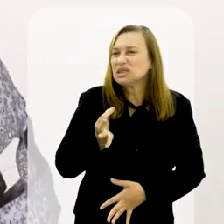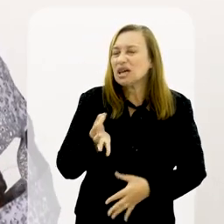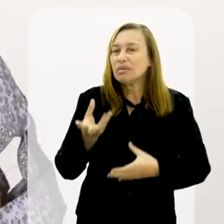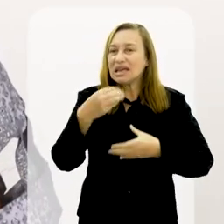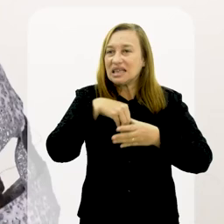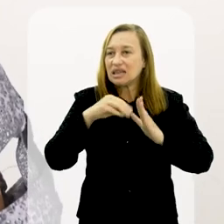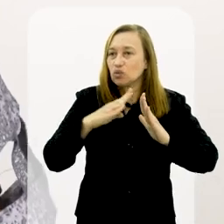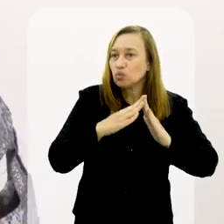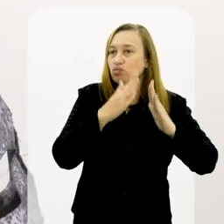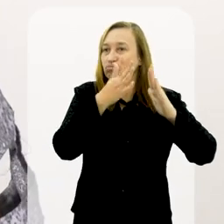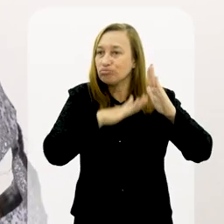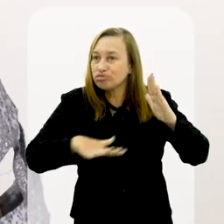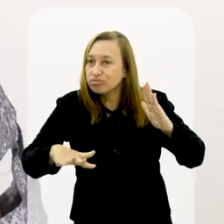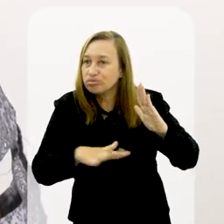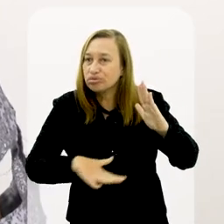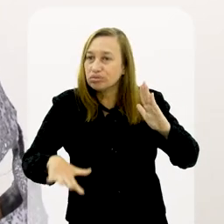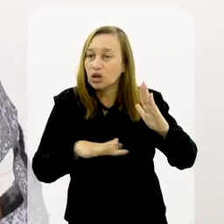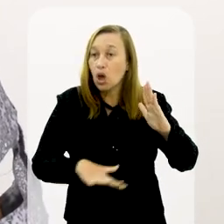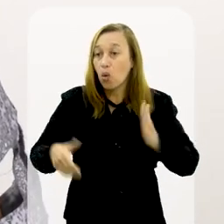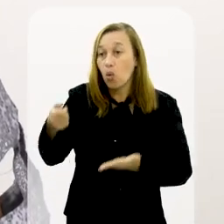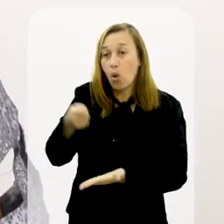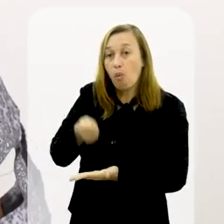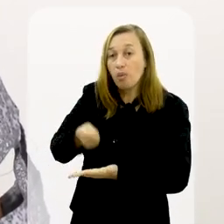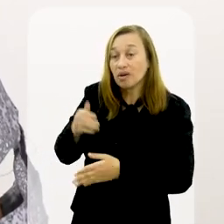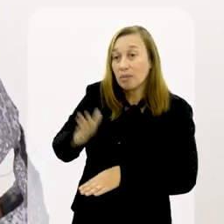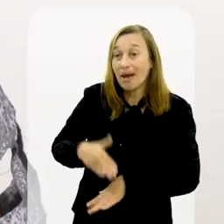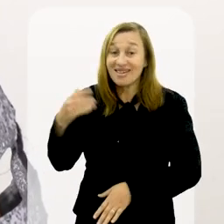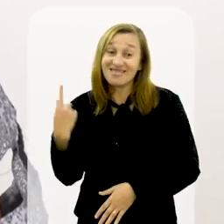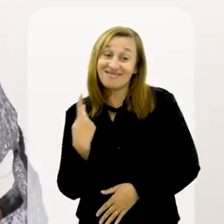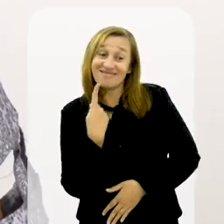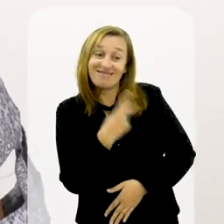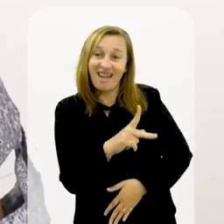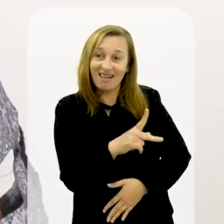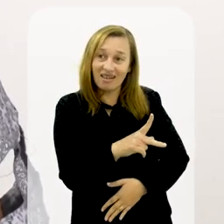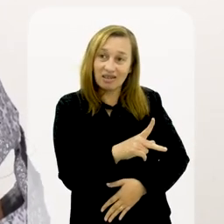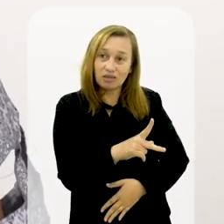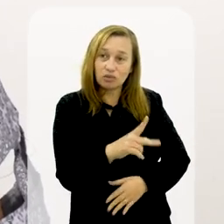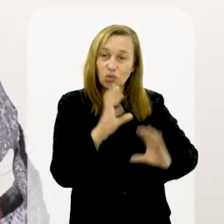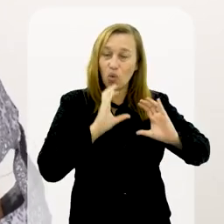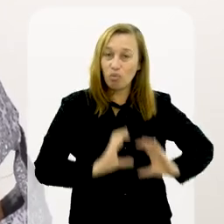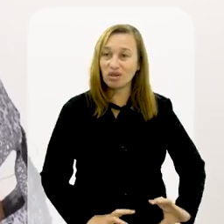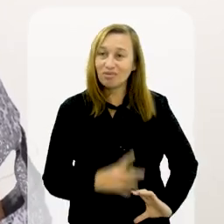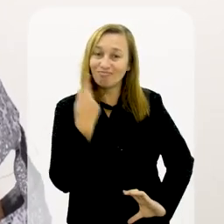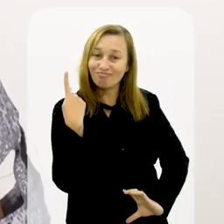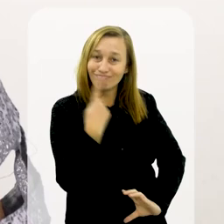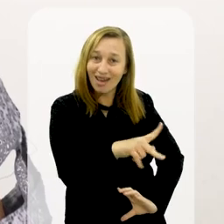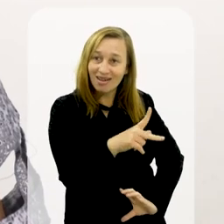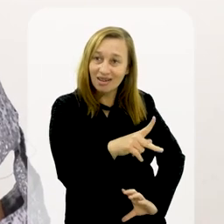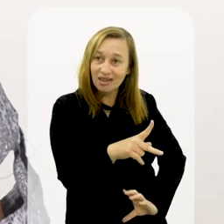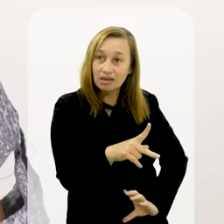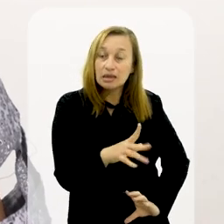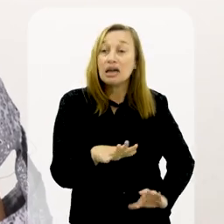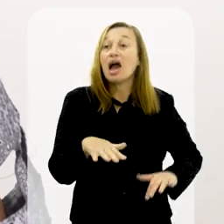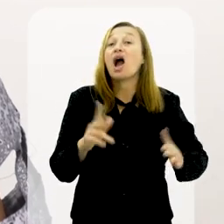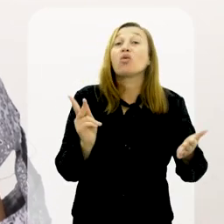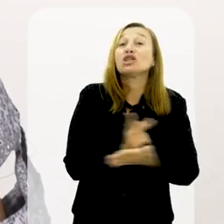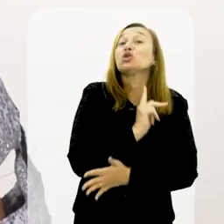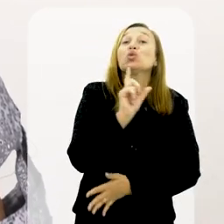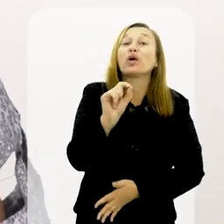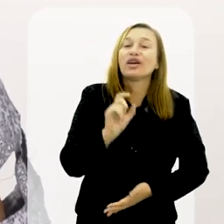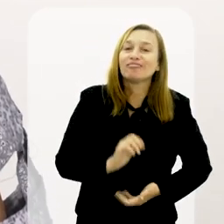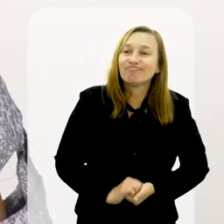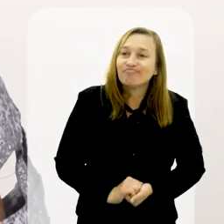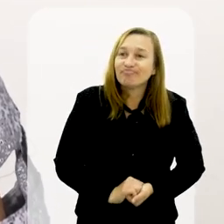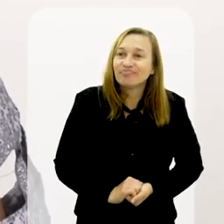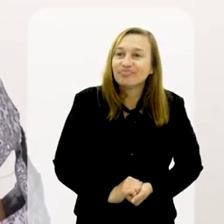eu não sei se porque dentro do terreiro eu acabo cobrando muito mais dela. Ato comportamental. E